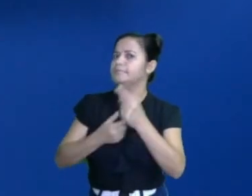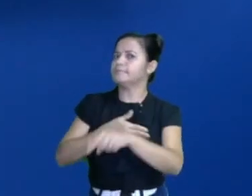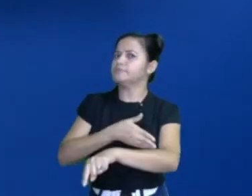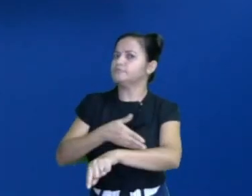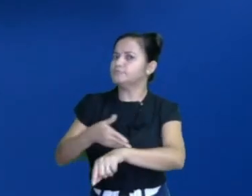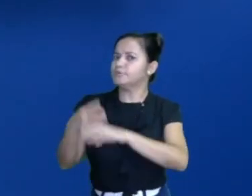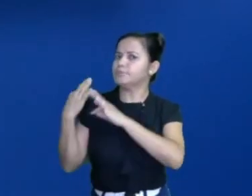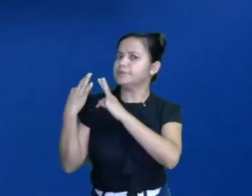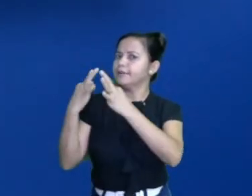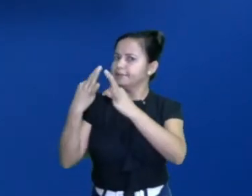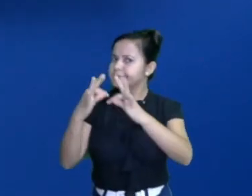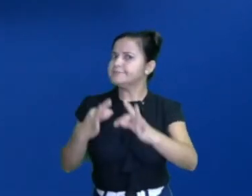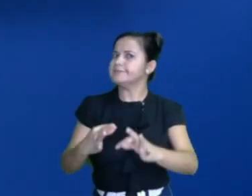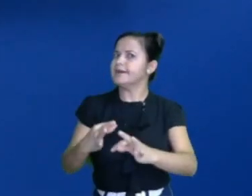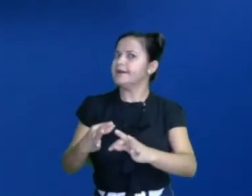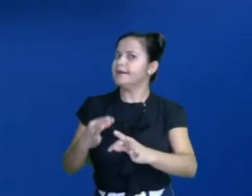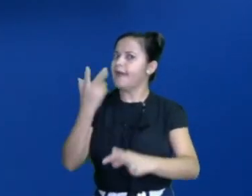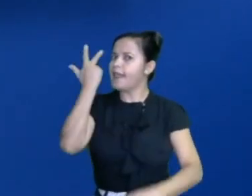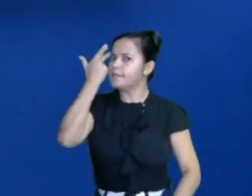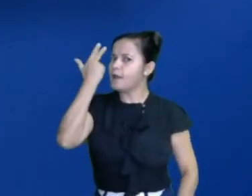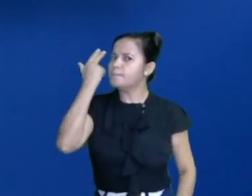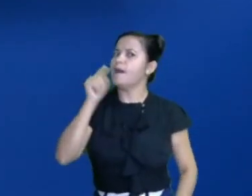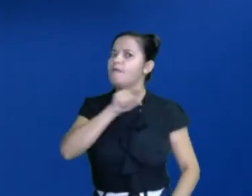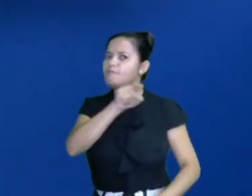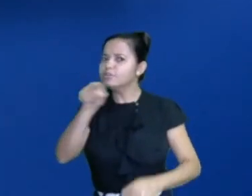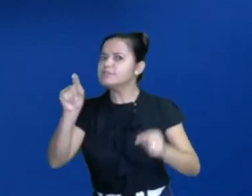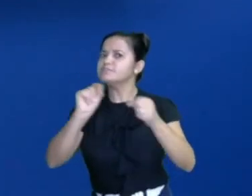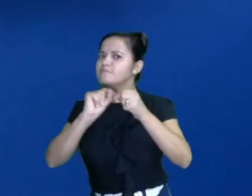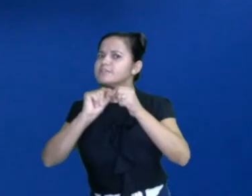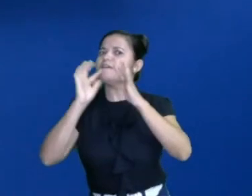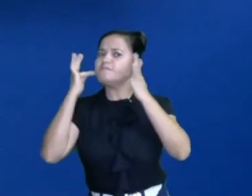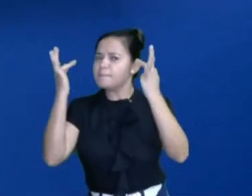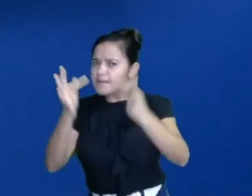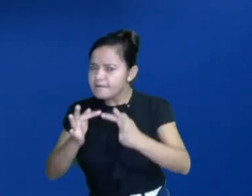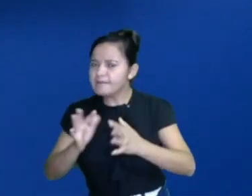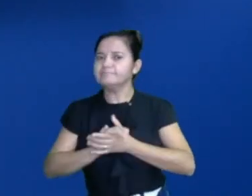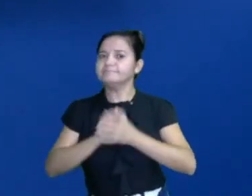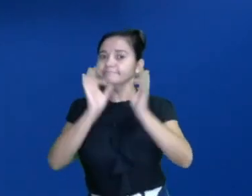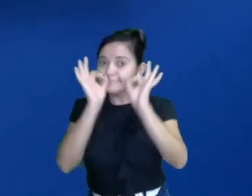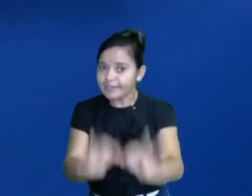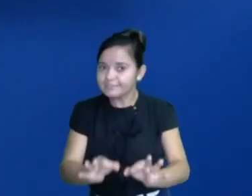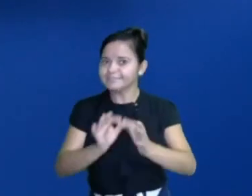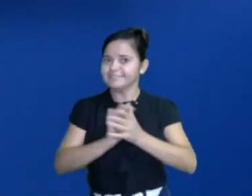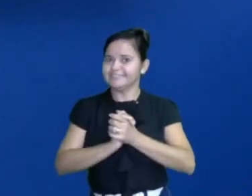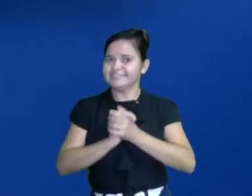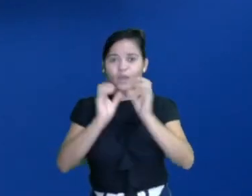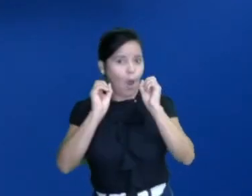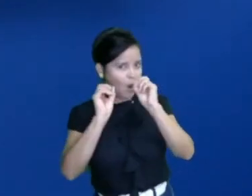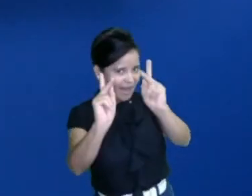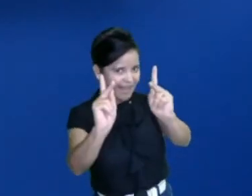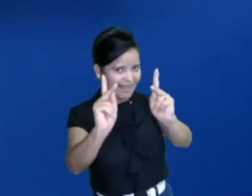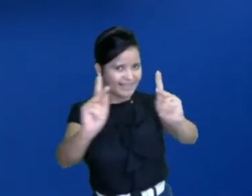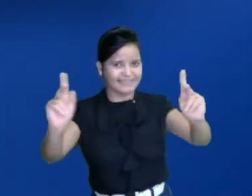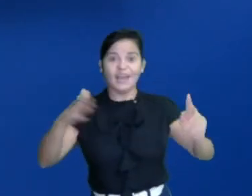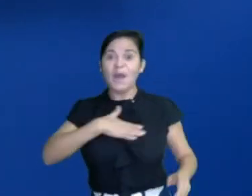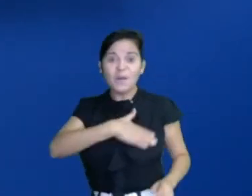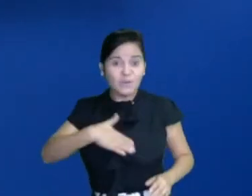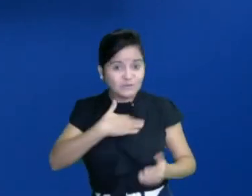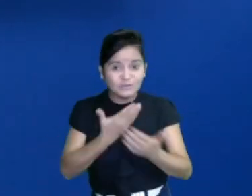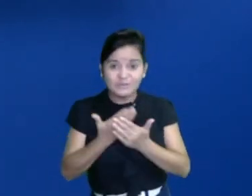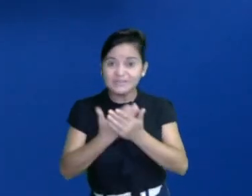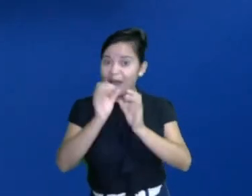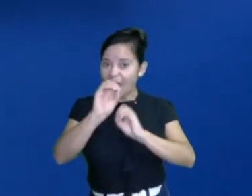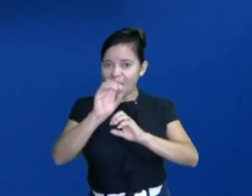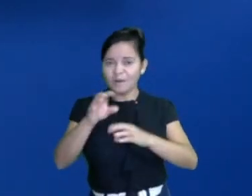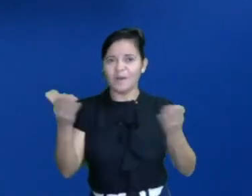tradição. Que é comum vocês fazerem em família. Certo? Ok? Gostaram da aula de